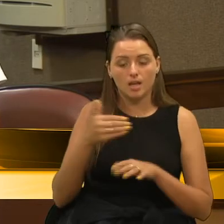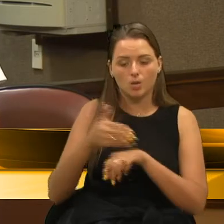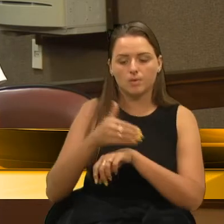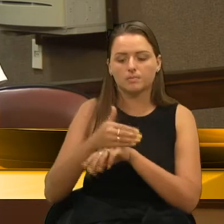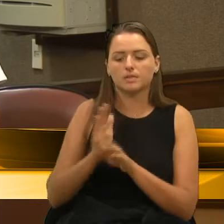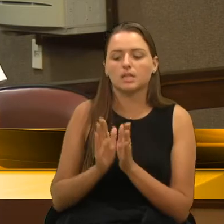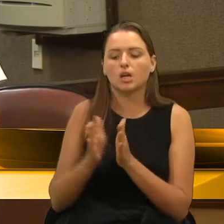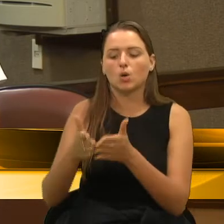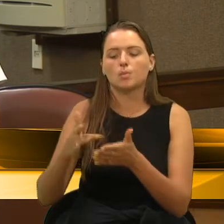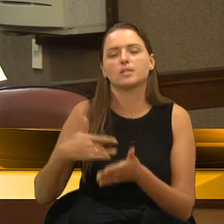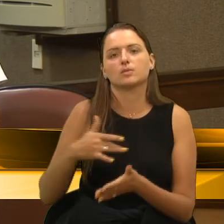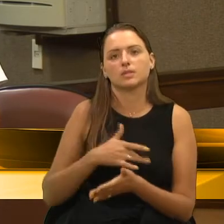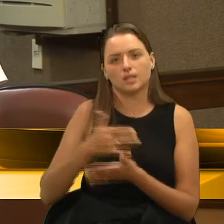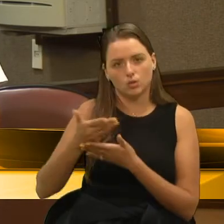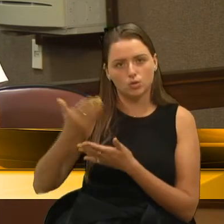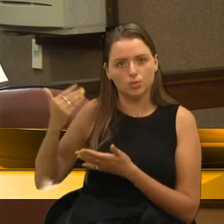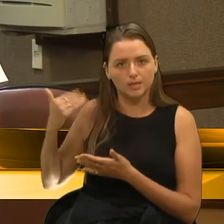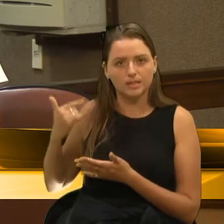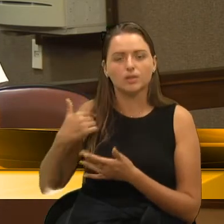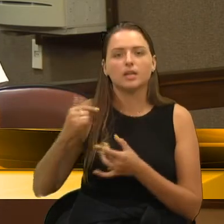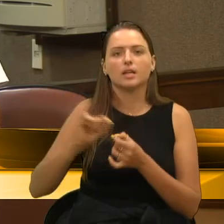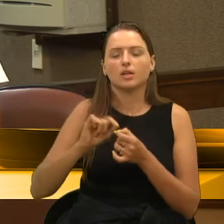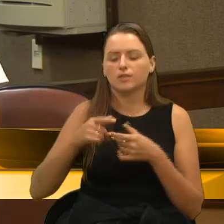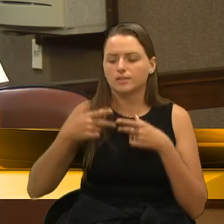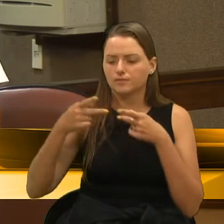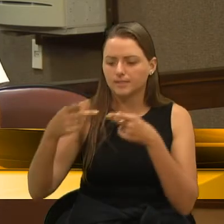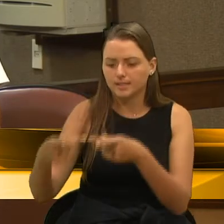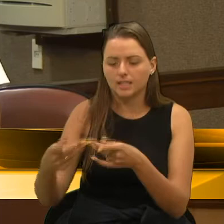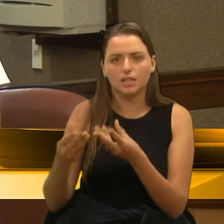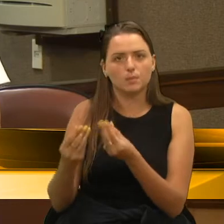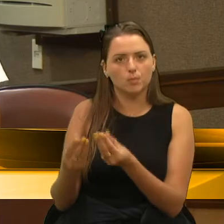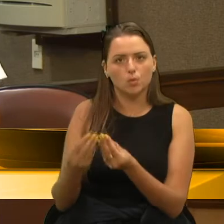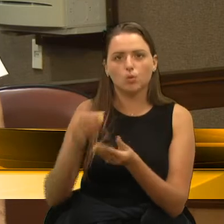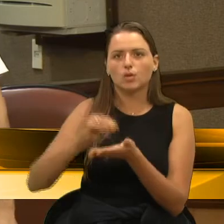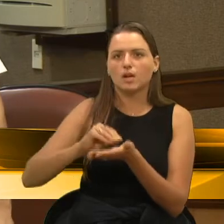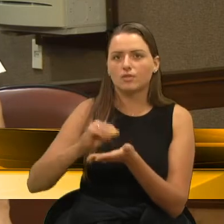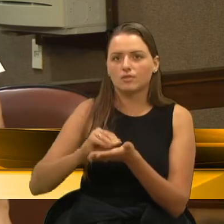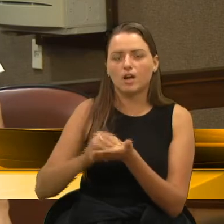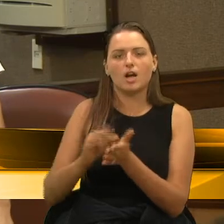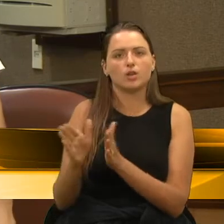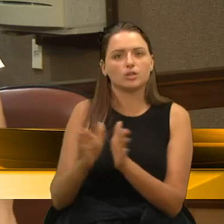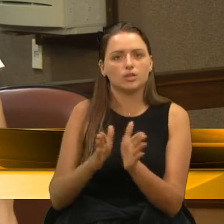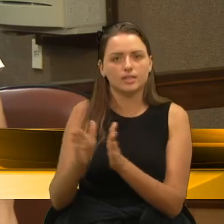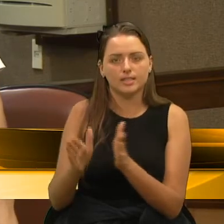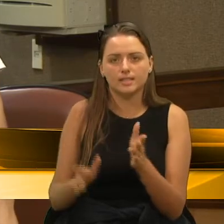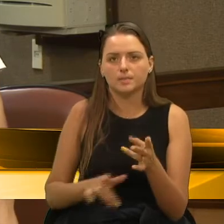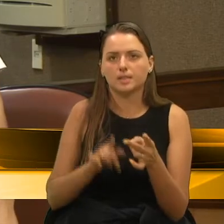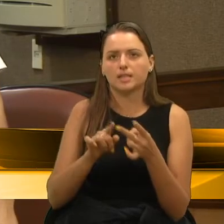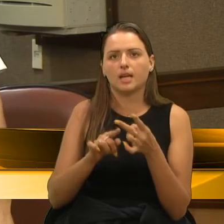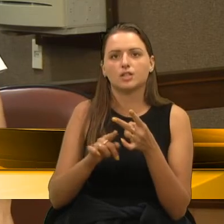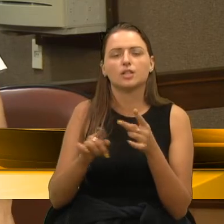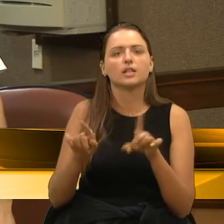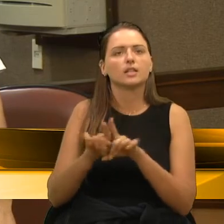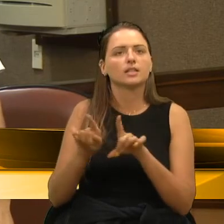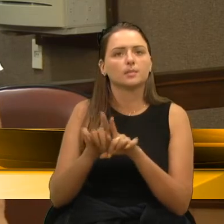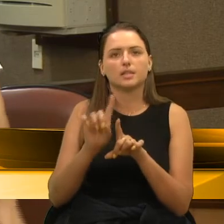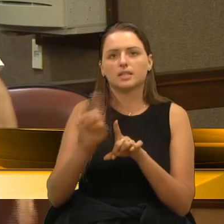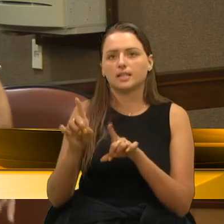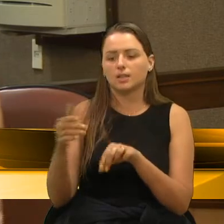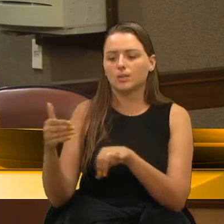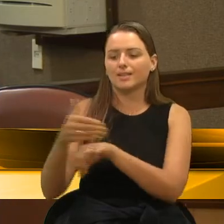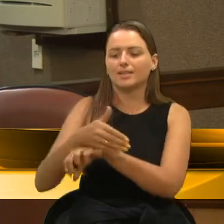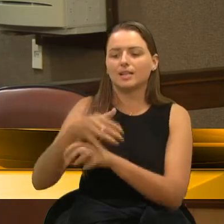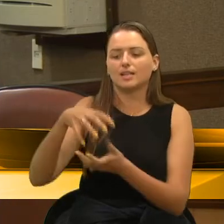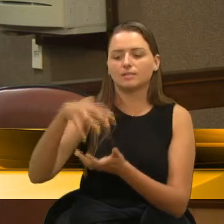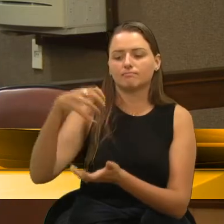Saúde à época, fiz várias visitas, vi a questão da falta de acessibilidade, da impossibilidade também de idosos com